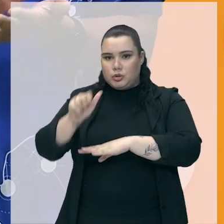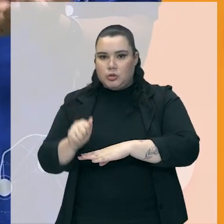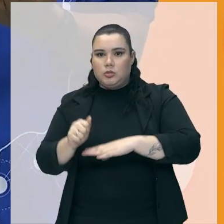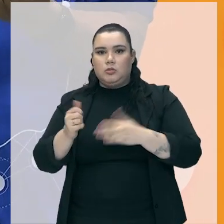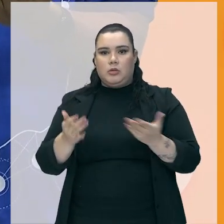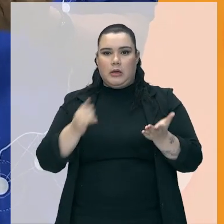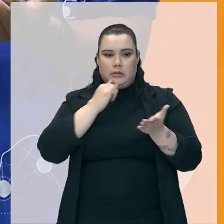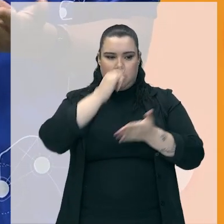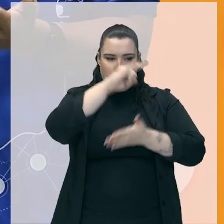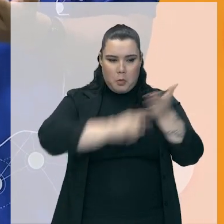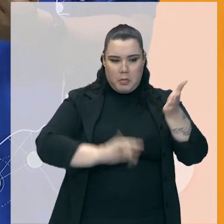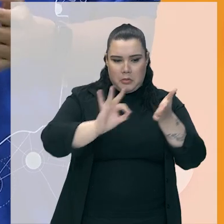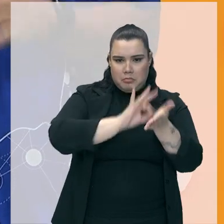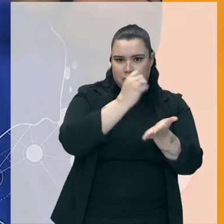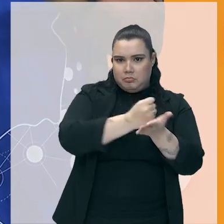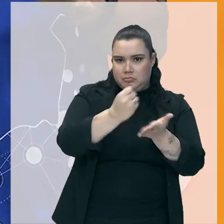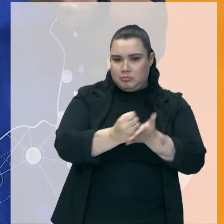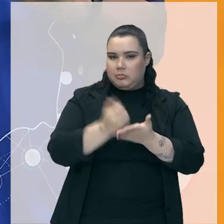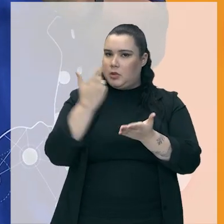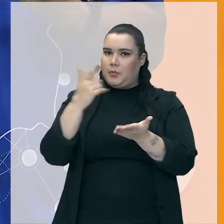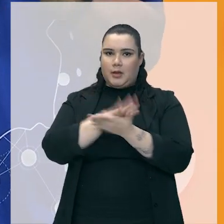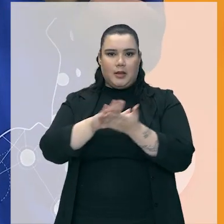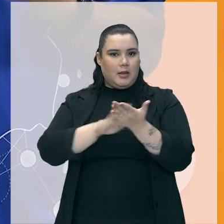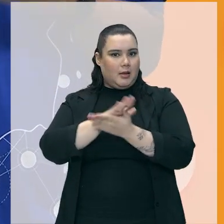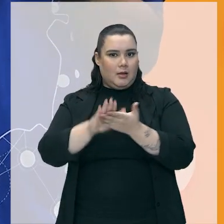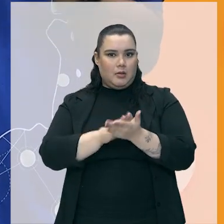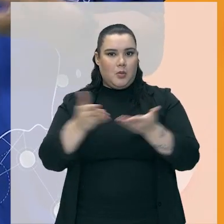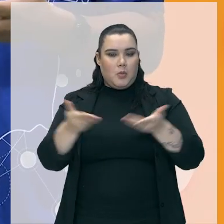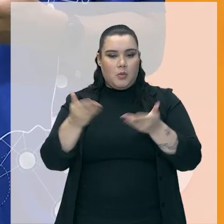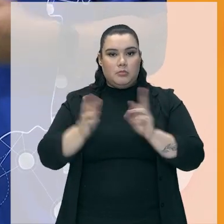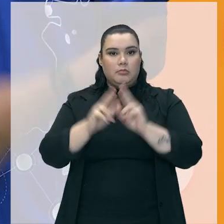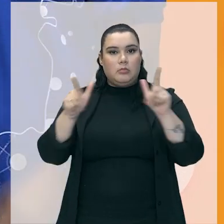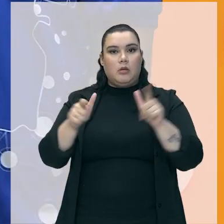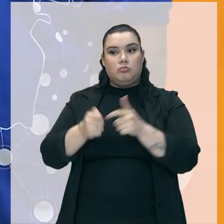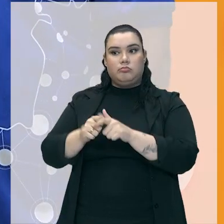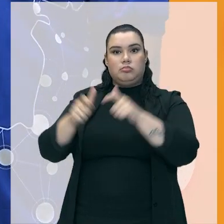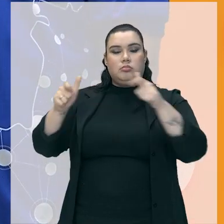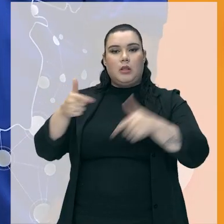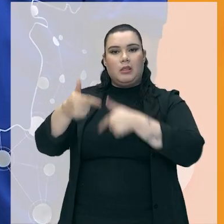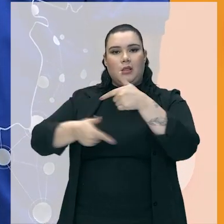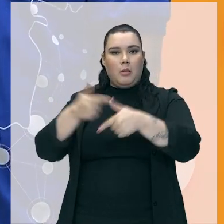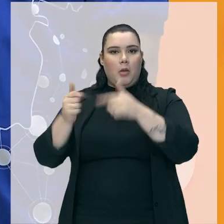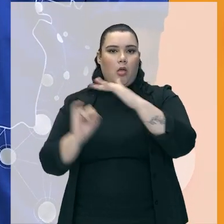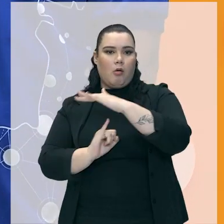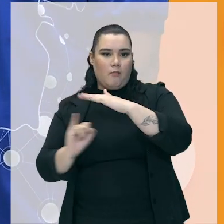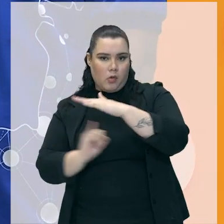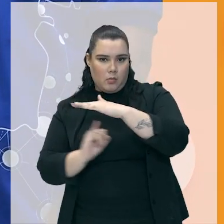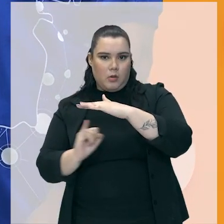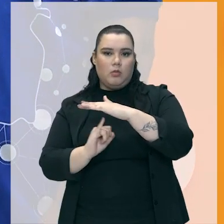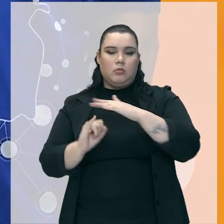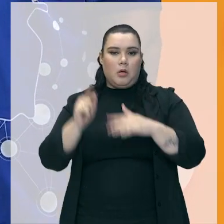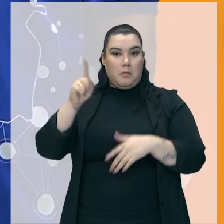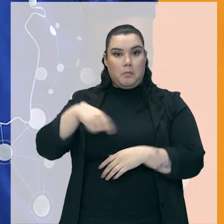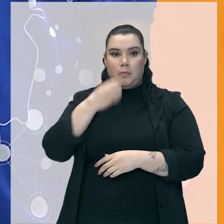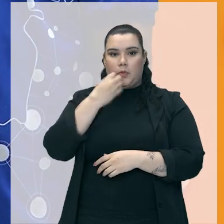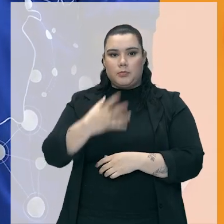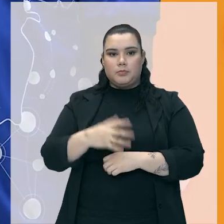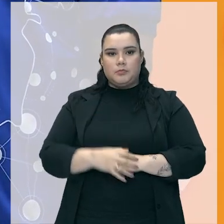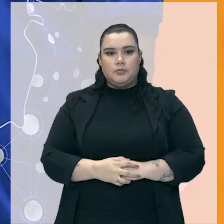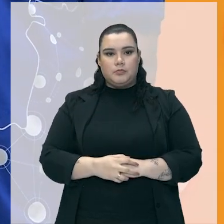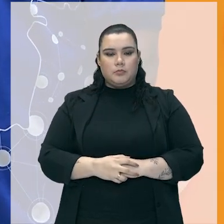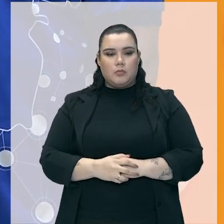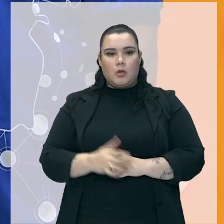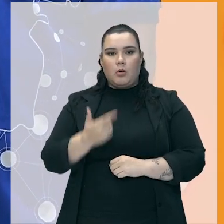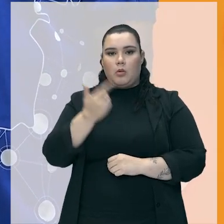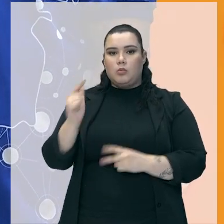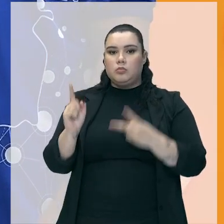contrato de trabalho, com horário, de nada. Hoje em dia, a gente está vendo um crescimento muito grande desse tipo de... Esse documentário é muito bom. A gente tem também outro